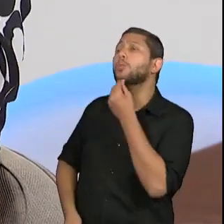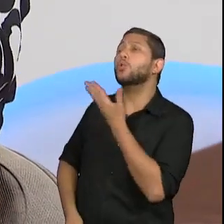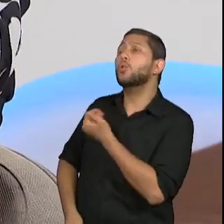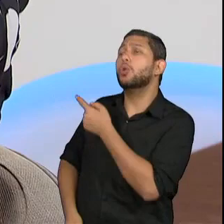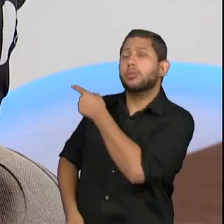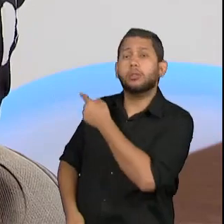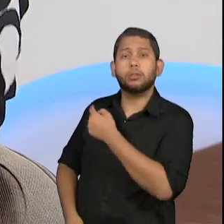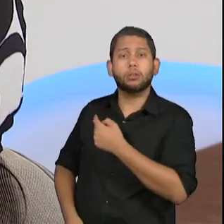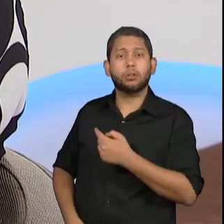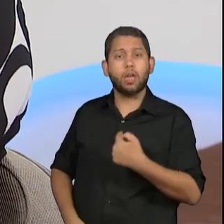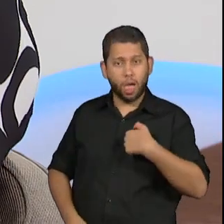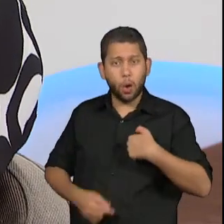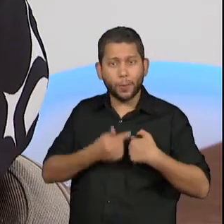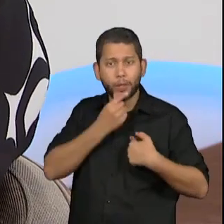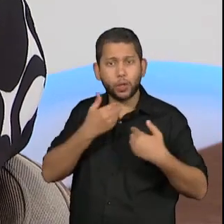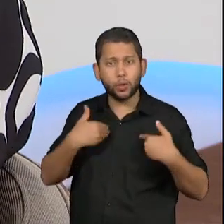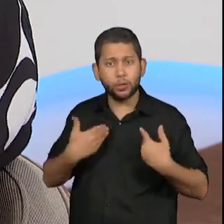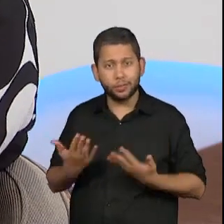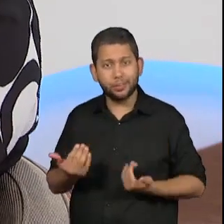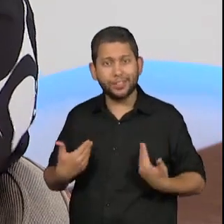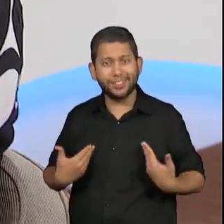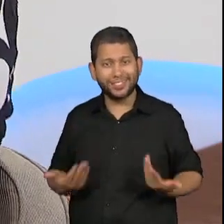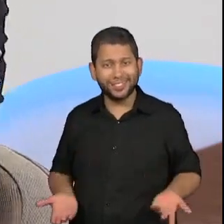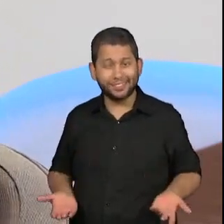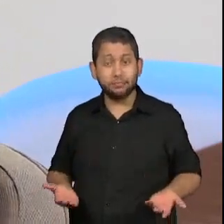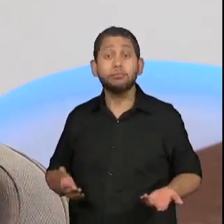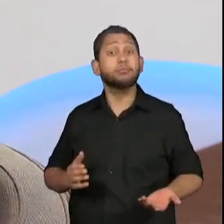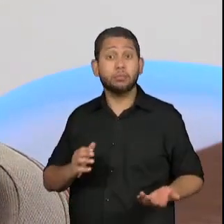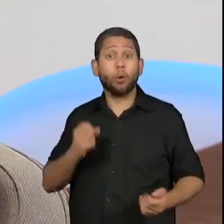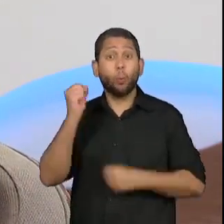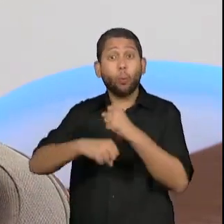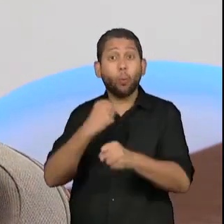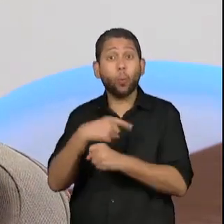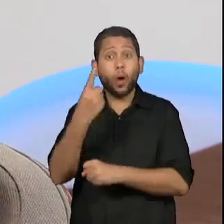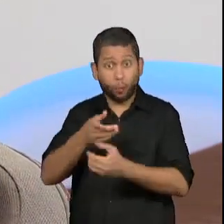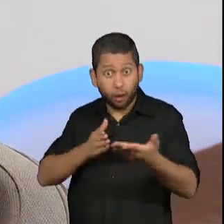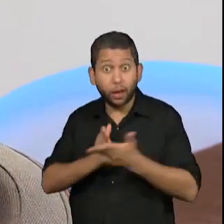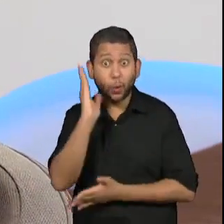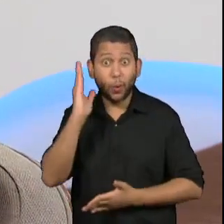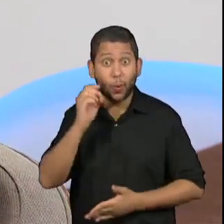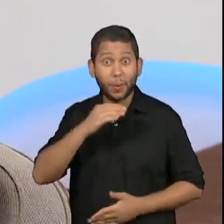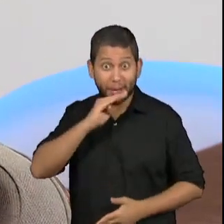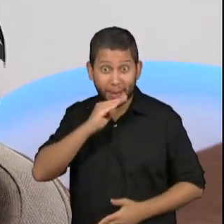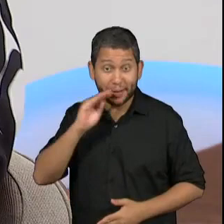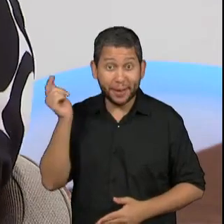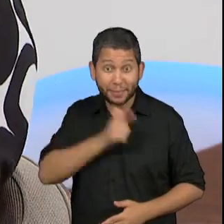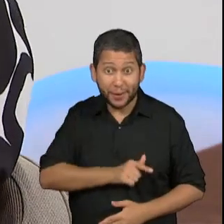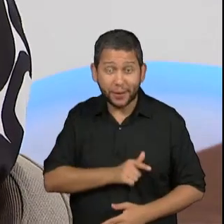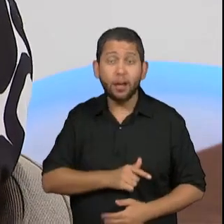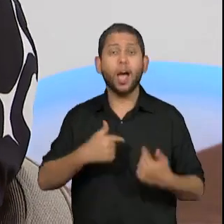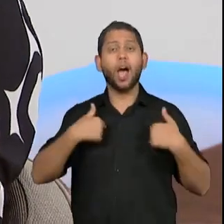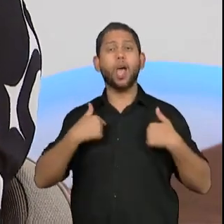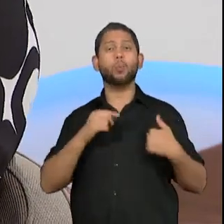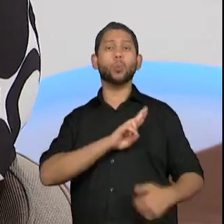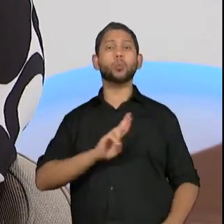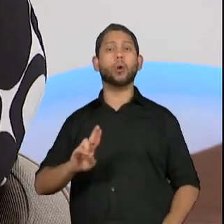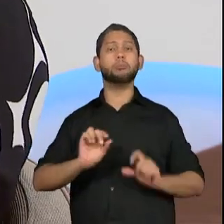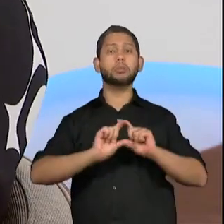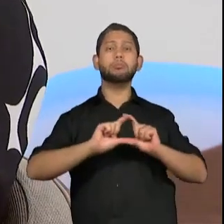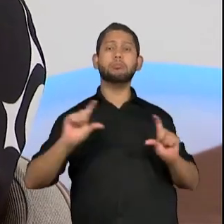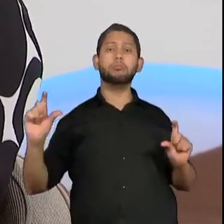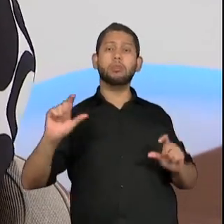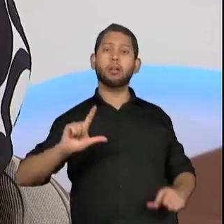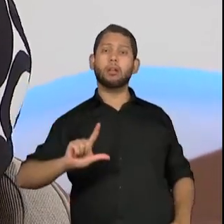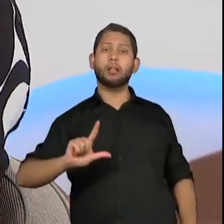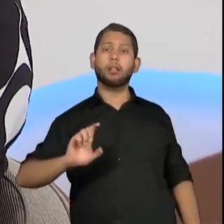mangueira, aquele menino que faz a mangueira, e me tornei o Leandro Vieira, quando a mangueira foi campeã naquele ano. Isso é